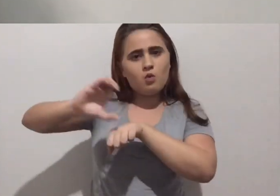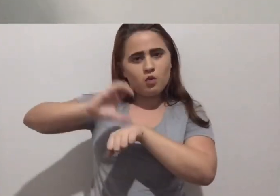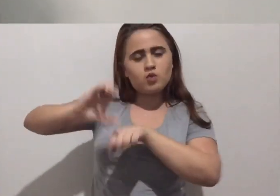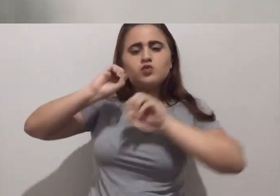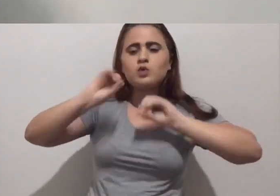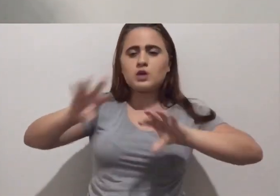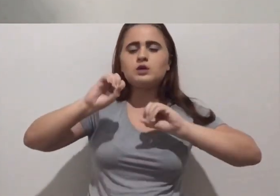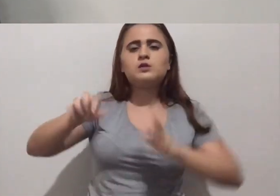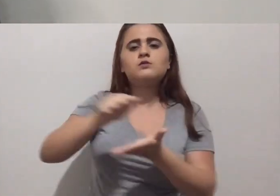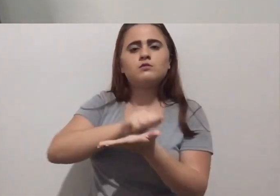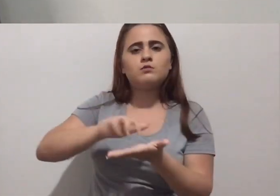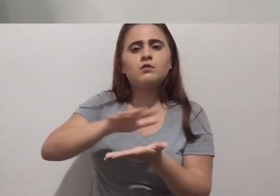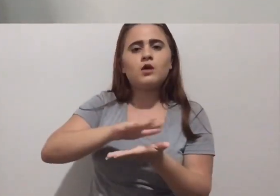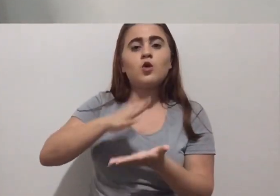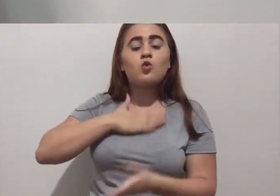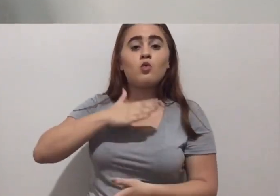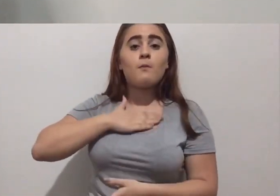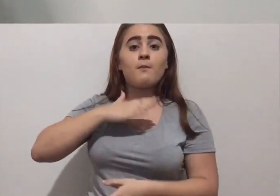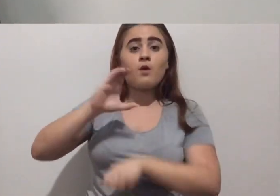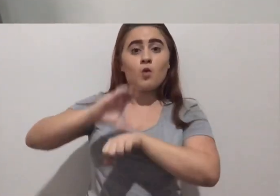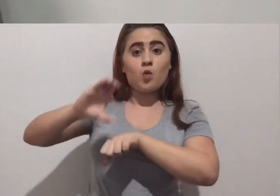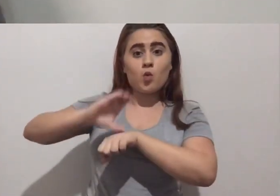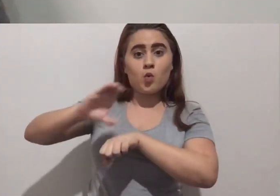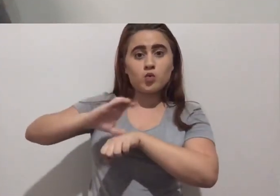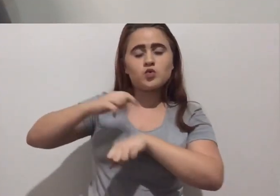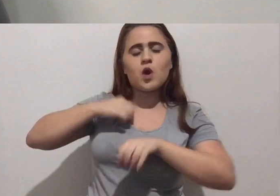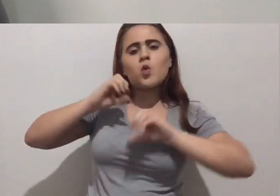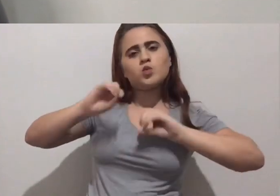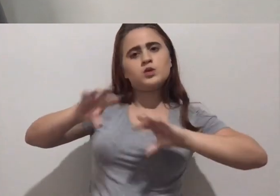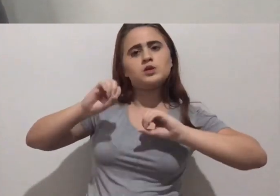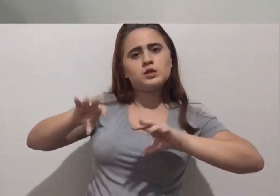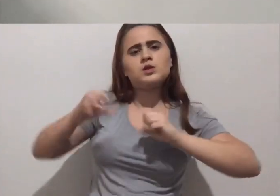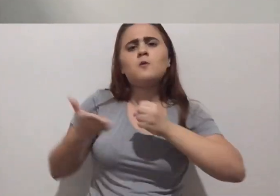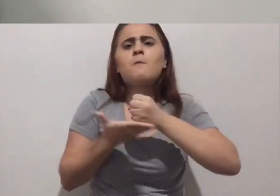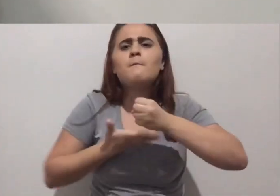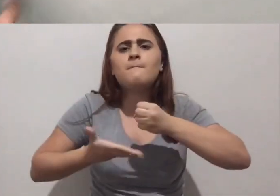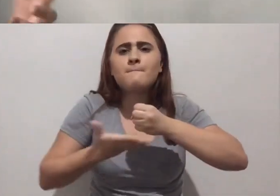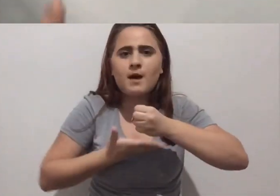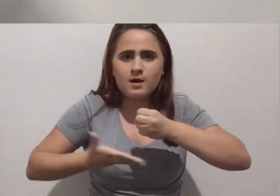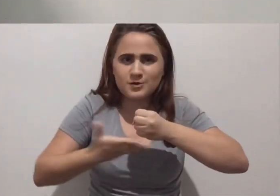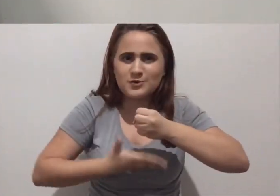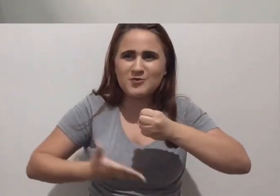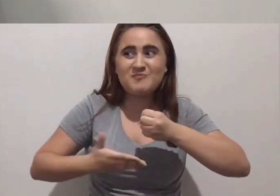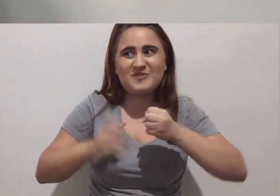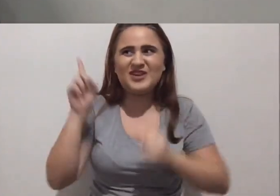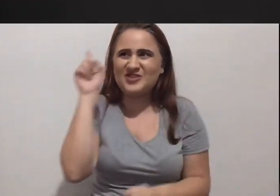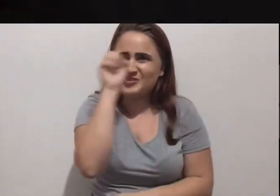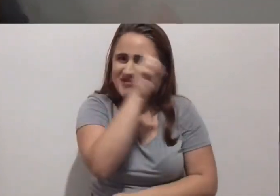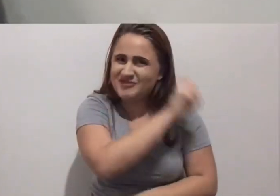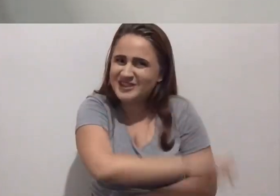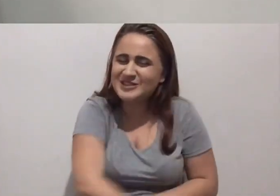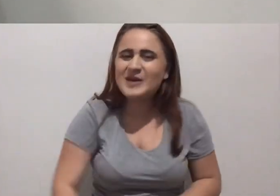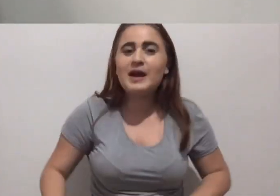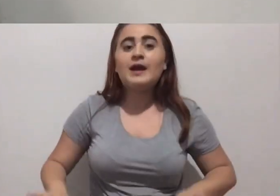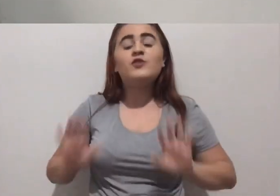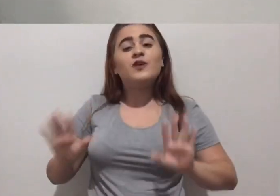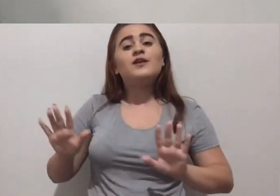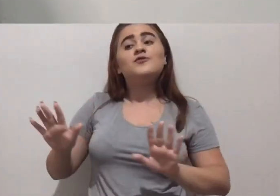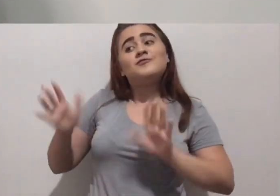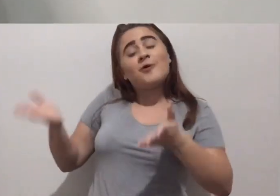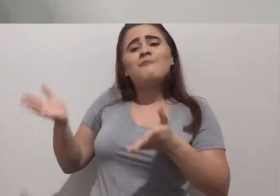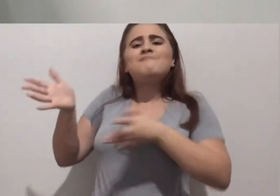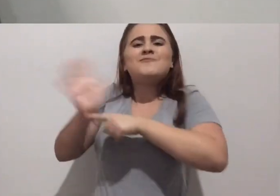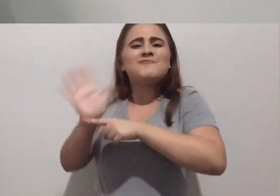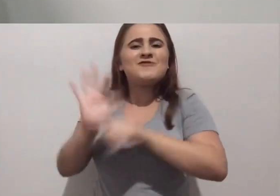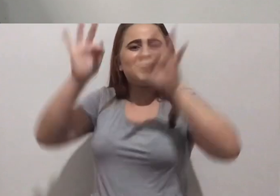para isso. No meu curso eu abordo basicamente um pouquinho, porque é uma coisa, assim, bem complexa. Gente, esse foi o vídeo.